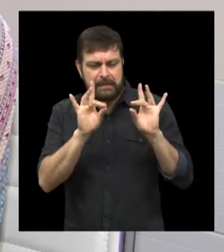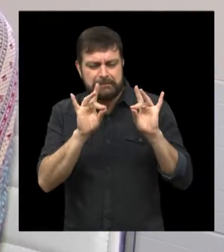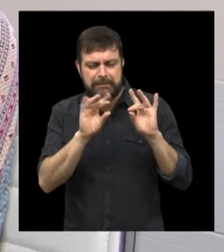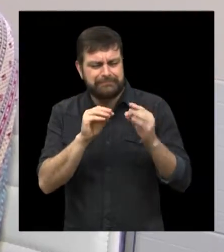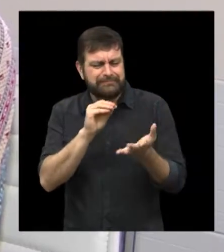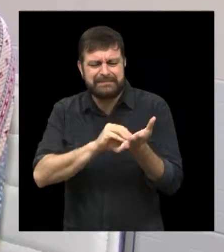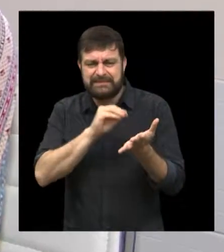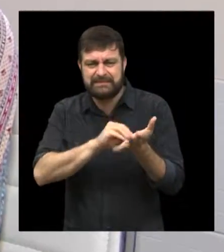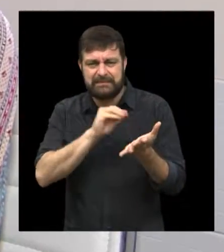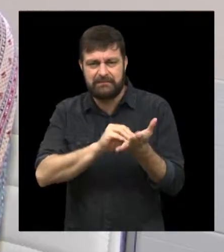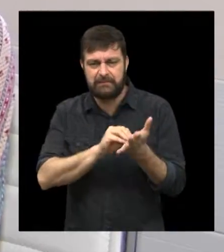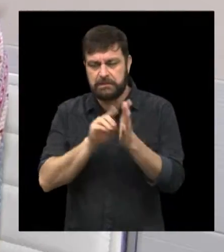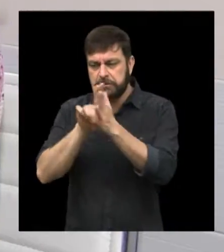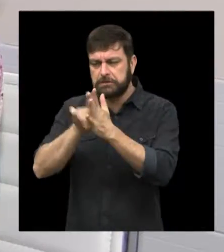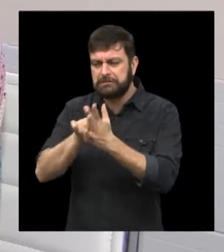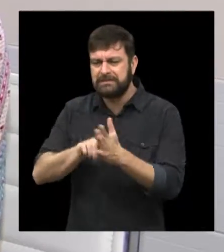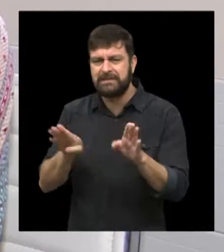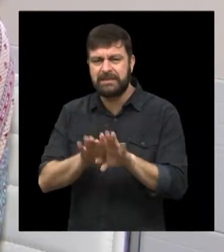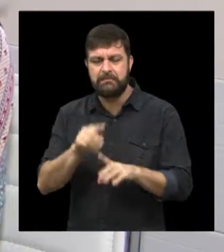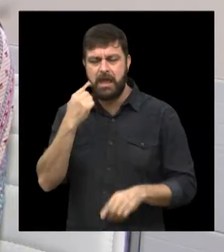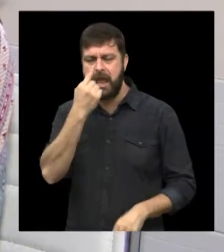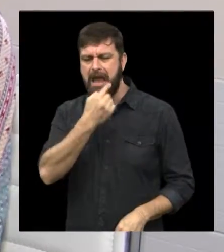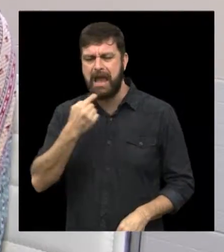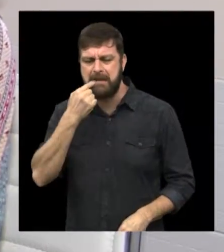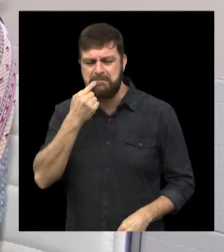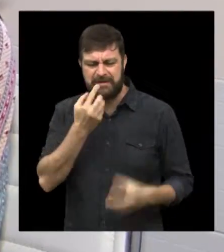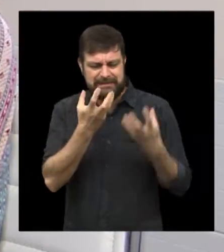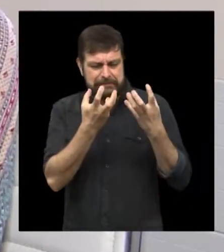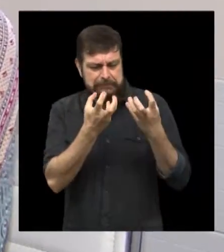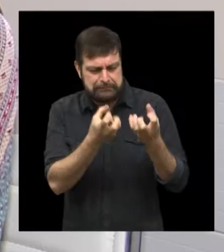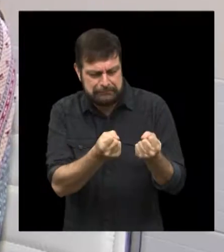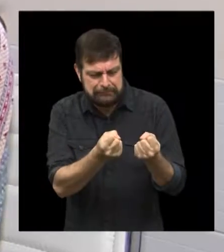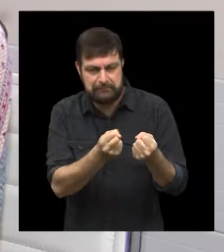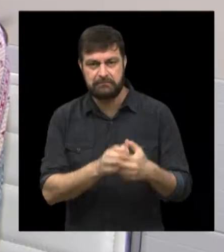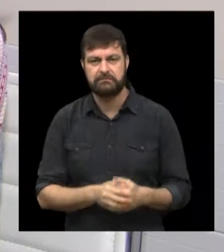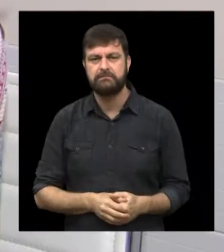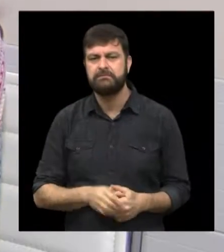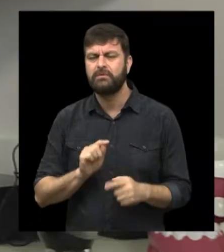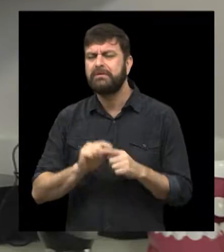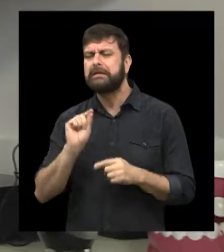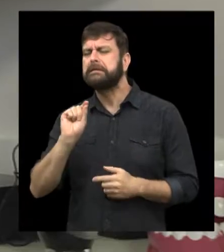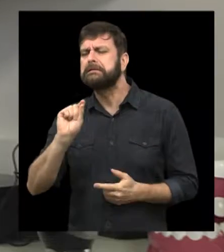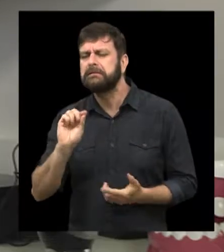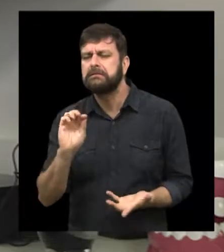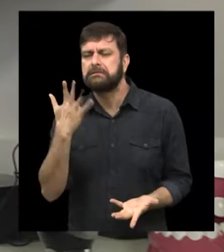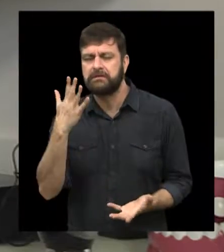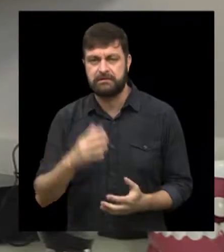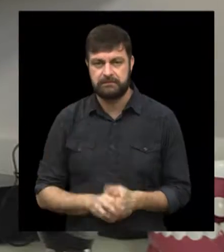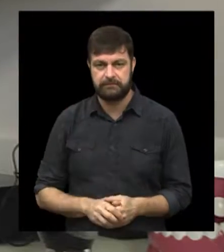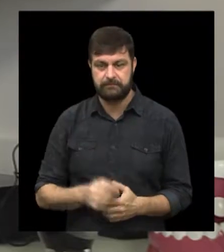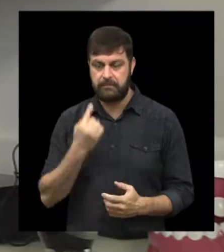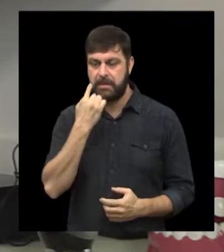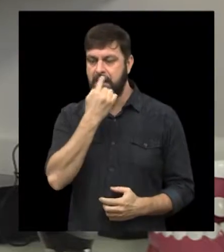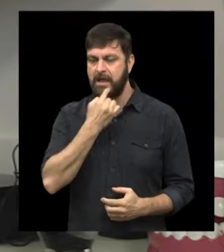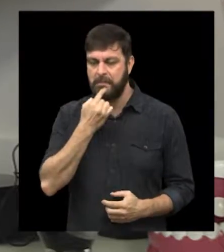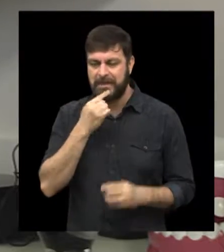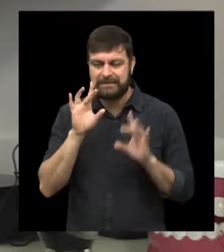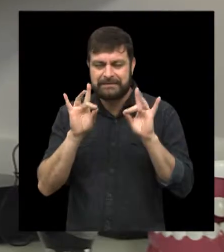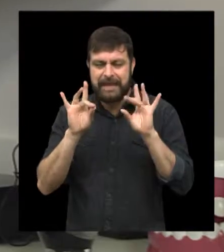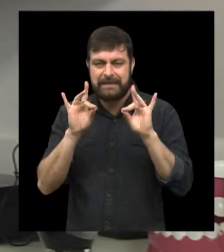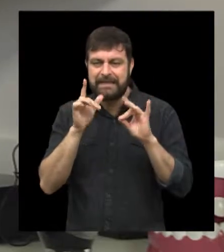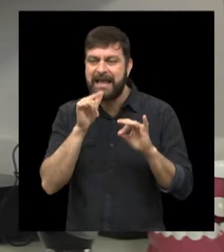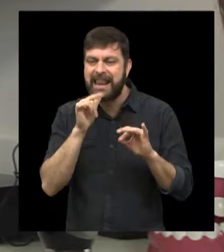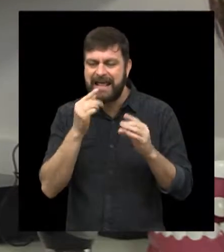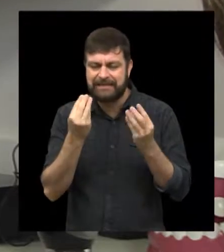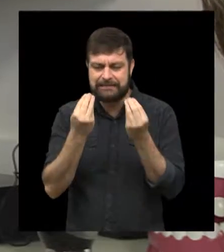encontra um tópico boca seca, ou equiparando o mal-hálito com boca seca. Isso. A boca seca, a falta de saliva,